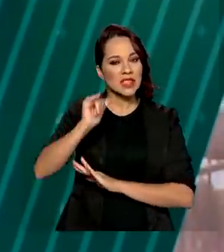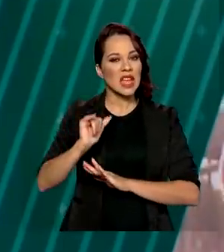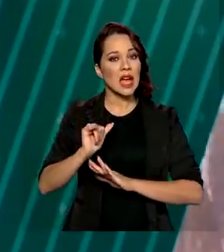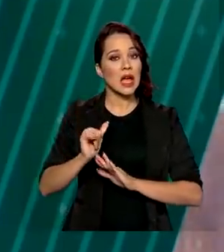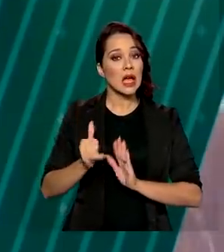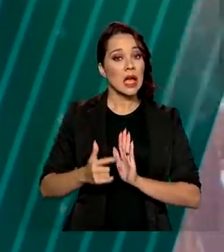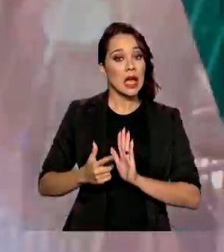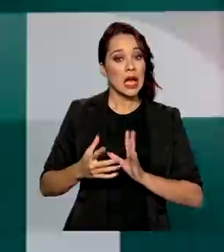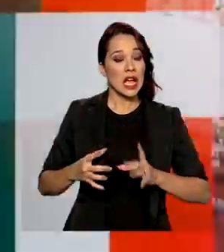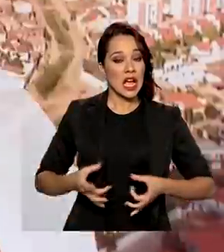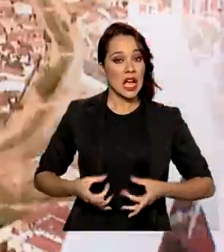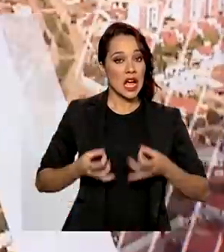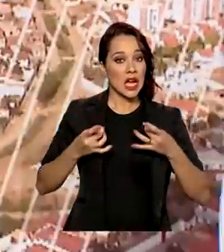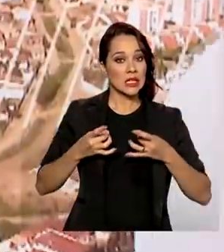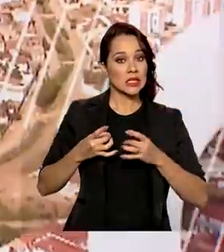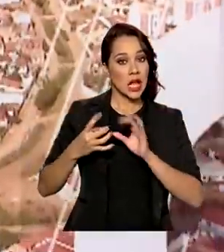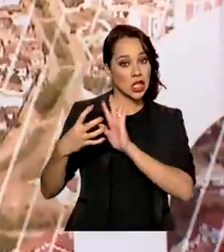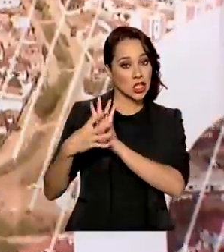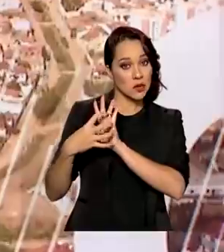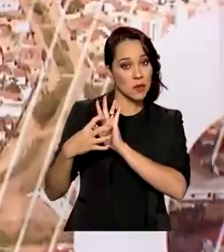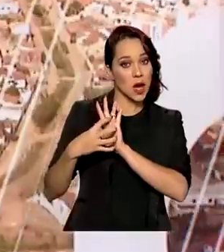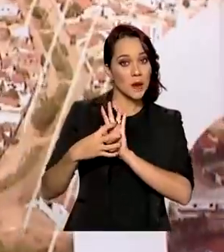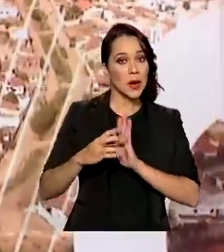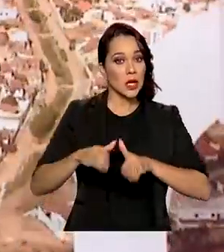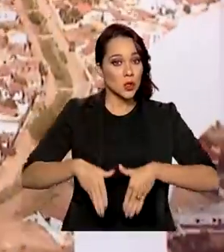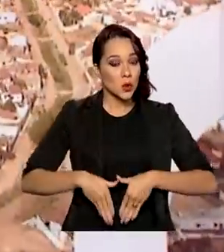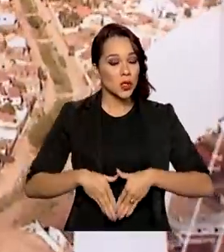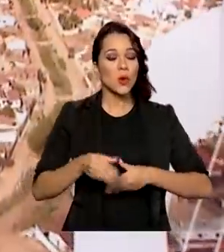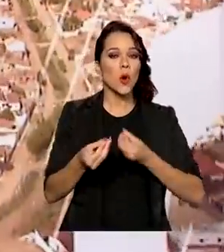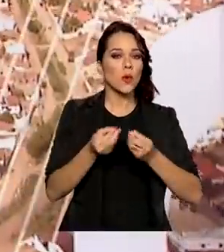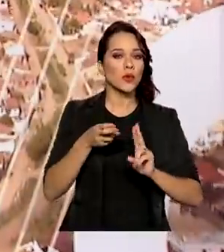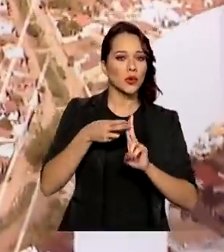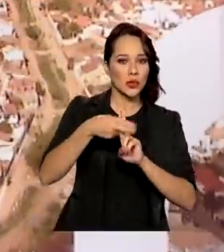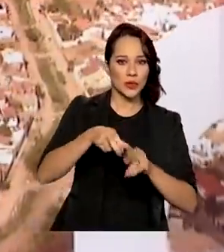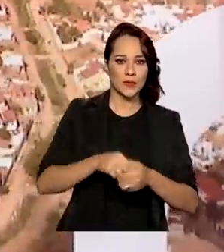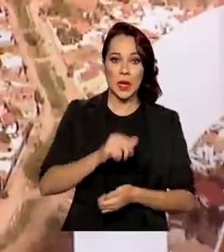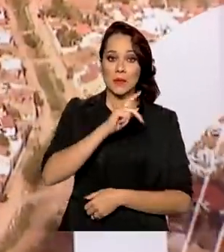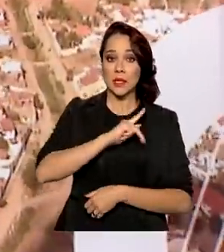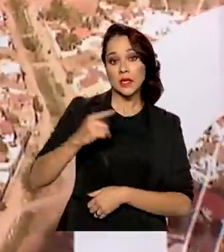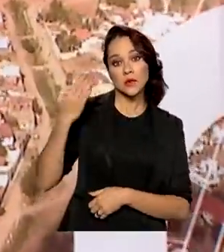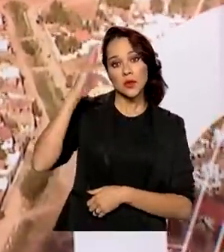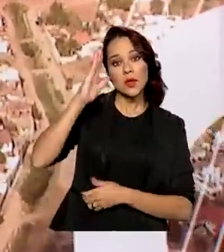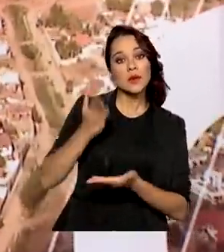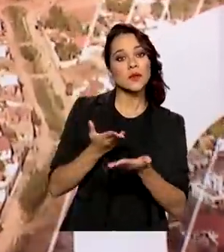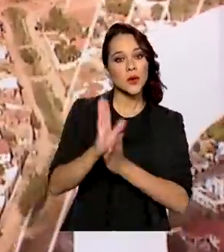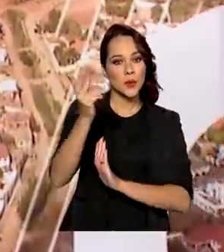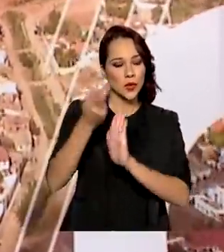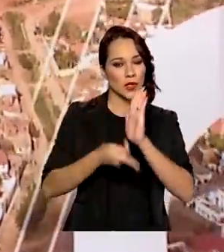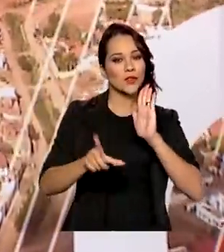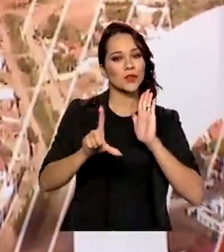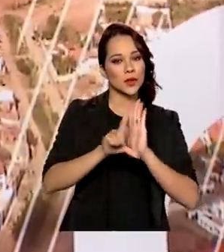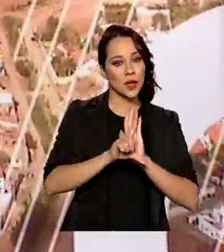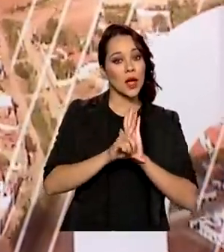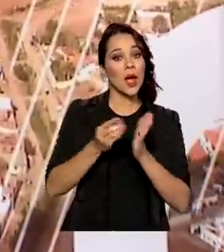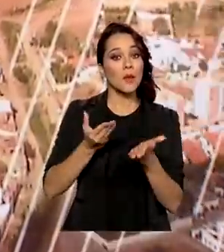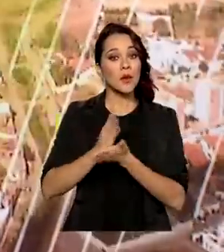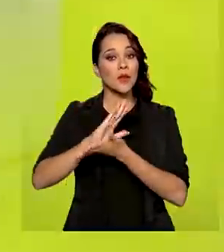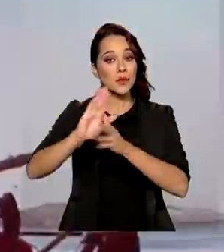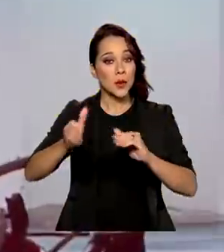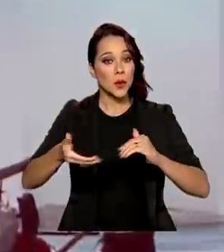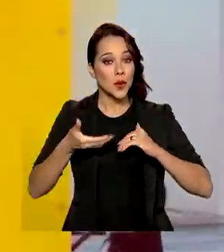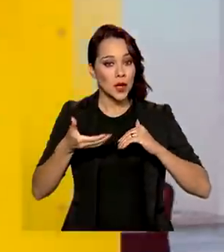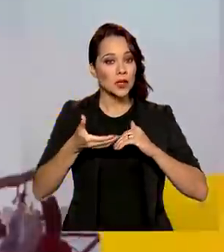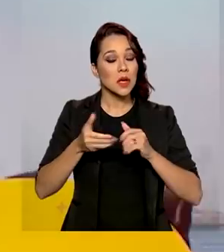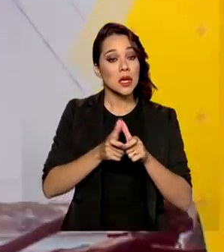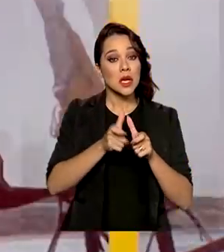câncer de mama, colo de útero e colo retal pelo Sistema Único de Saúde. O presidente Jair Bolsonaro sancionou o projeto de lei aprovado pelo